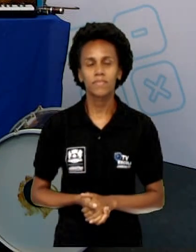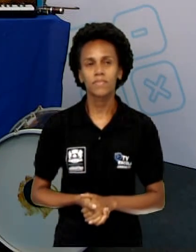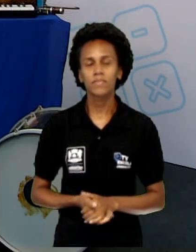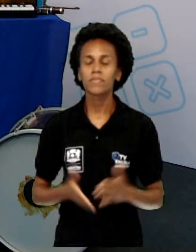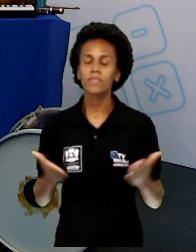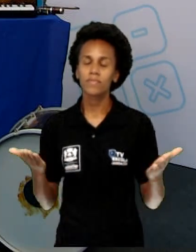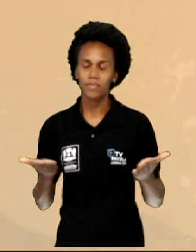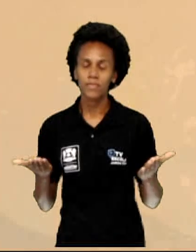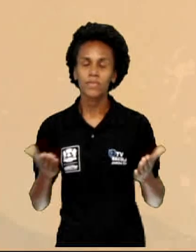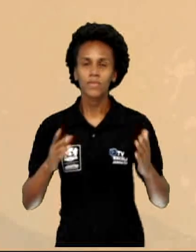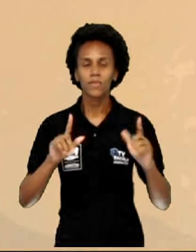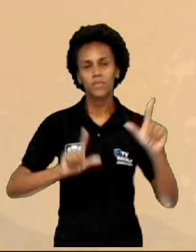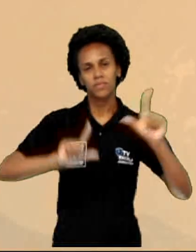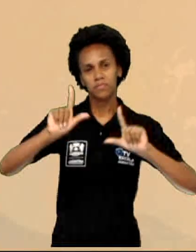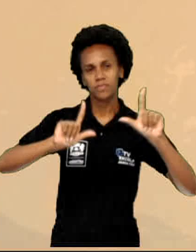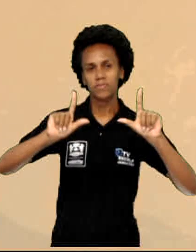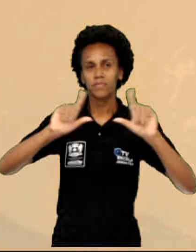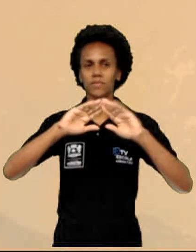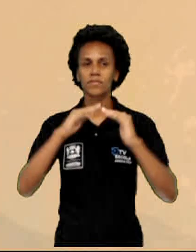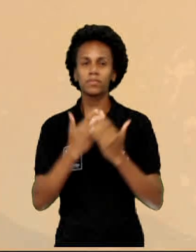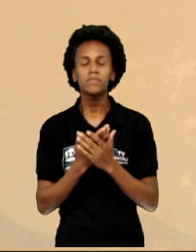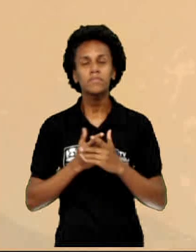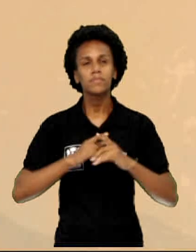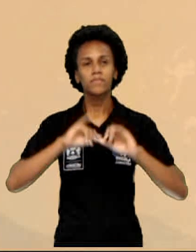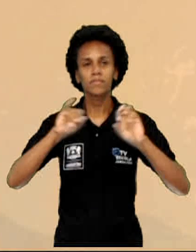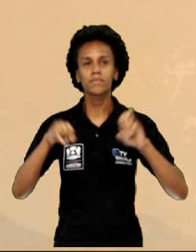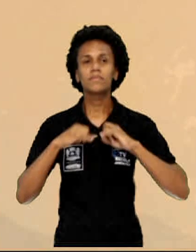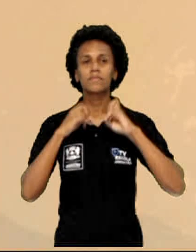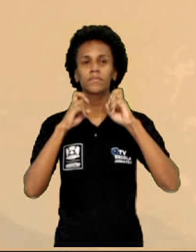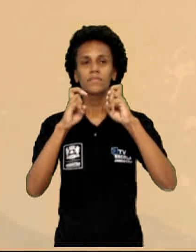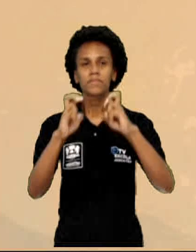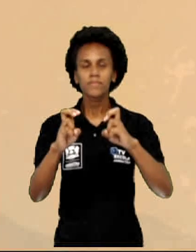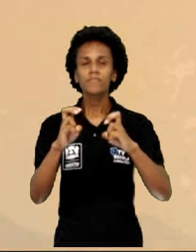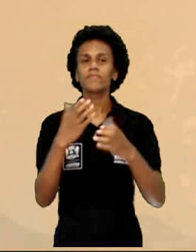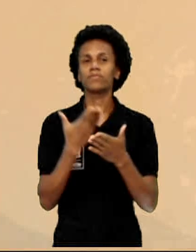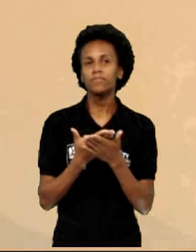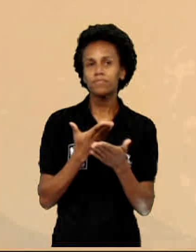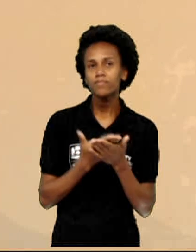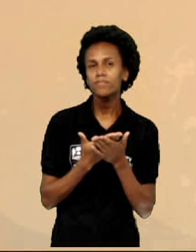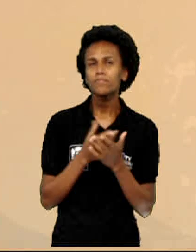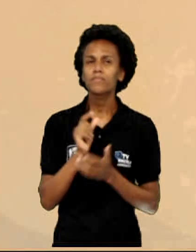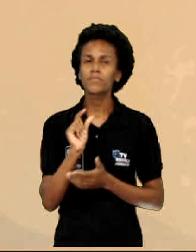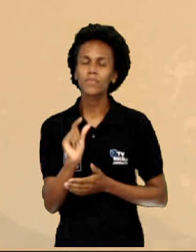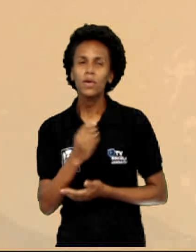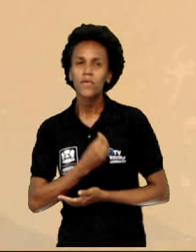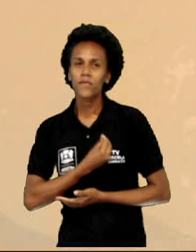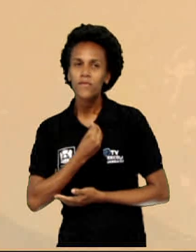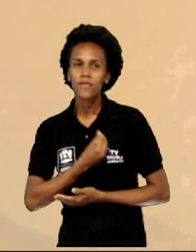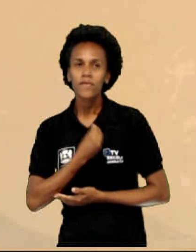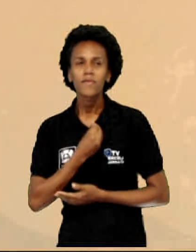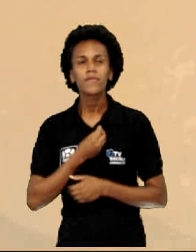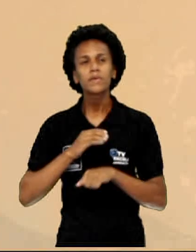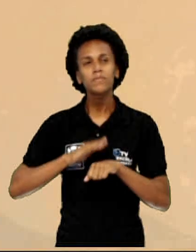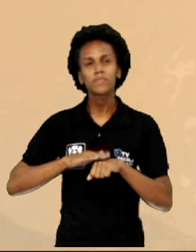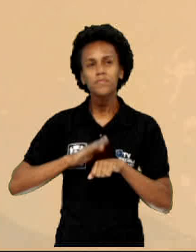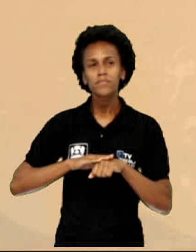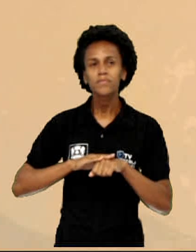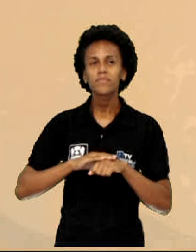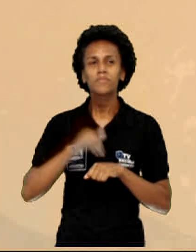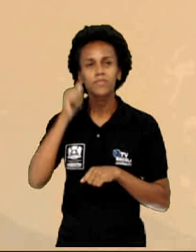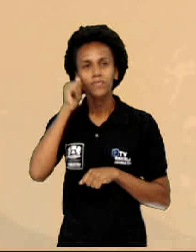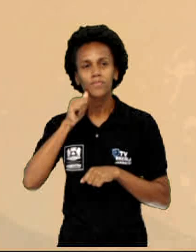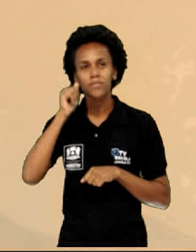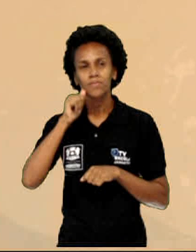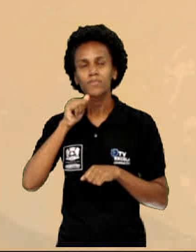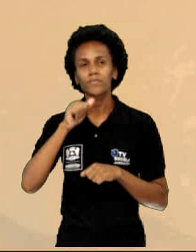Hoje, aqui na TV Escola Jaboatão, estudaremos um pouco da vida e obra de uma compositora brasileira que lutou contra o